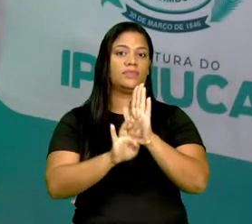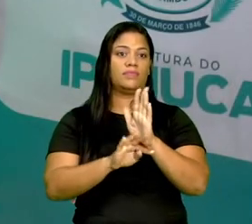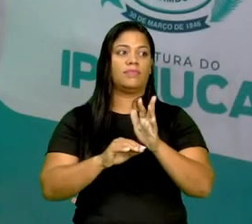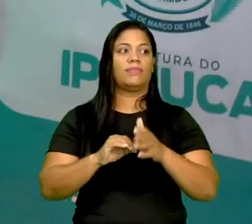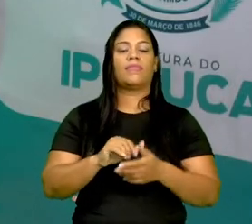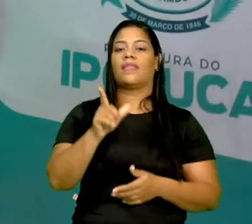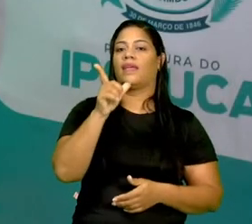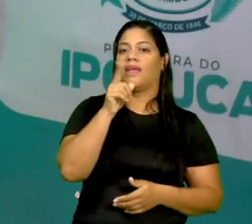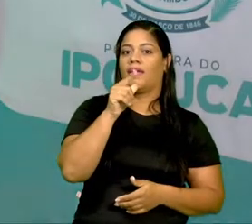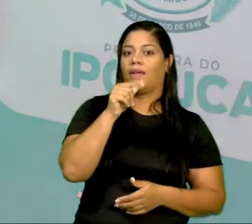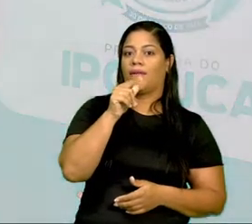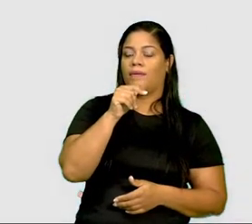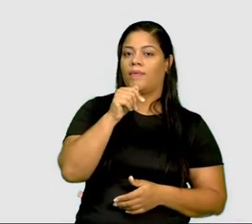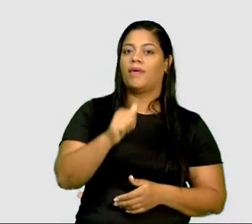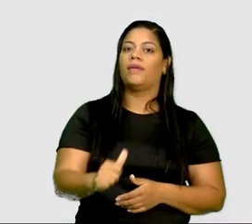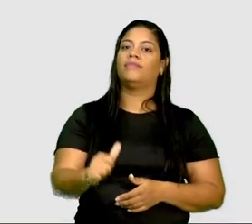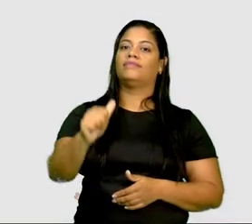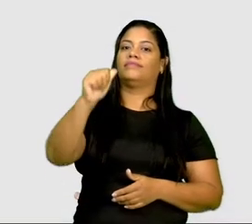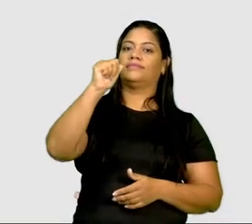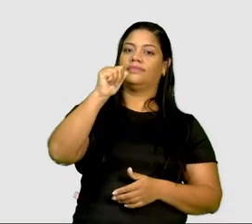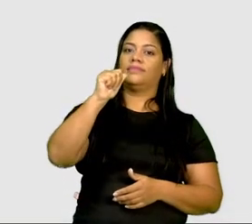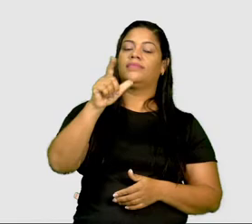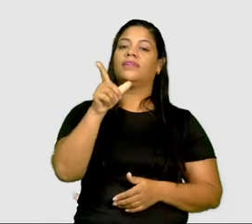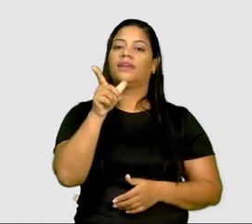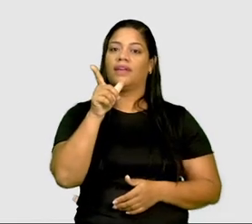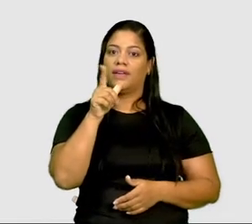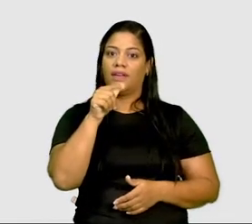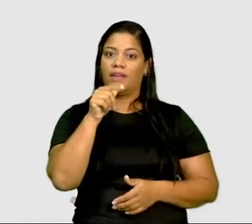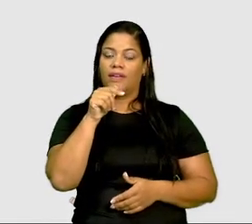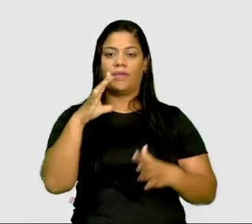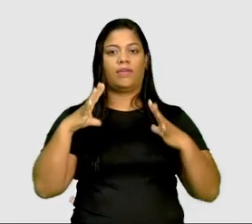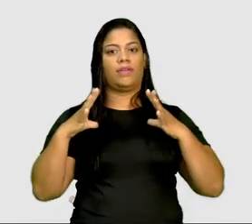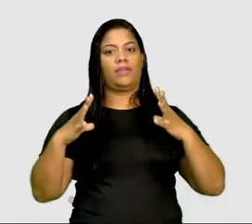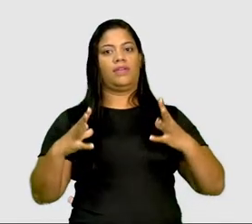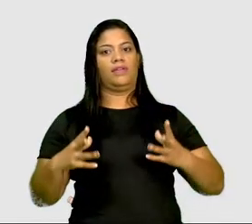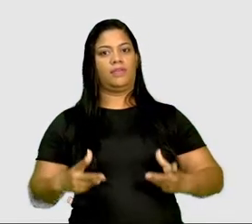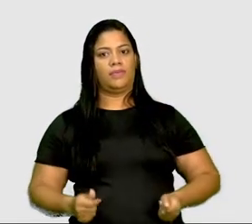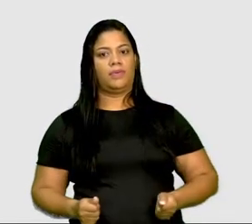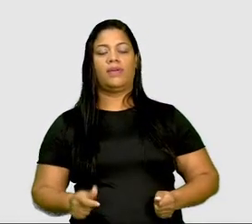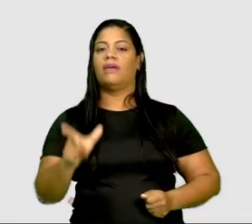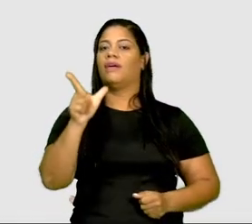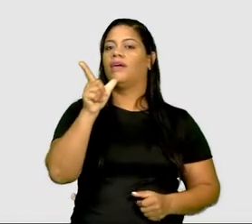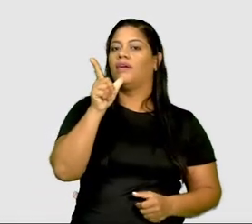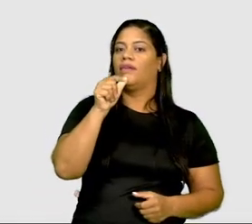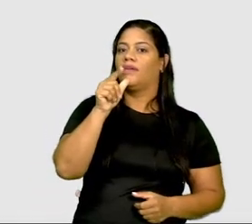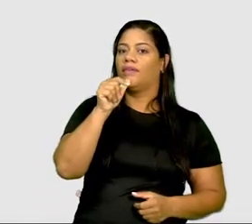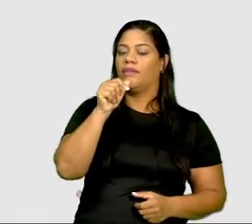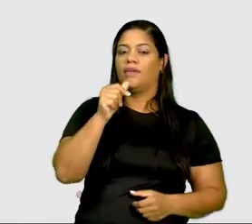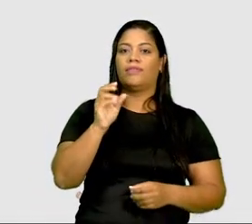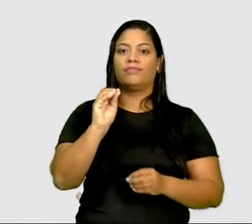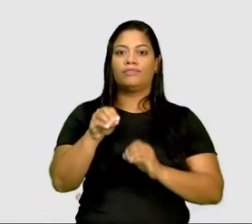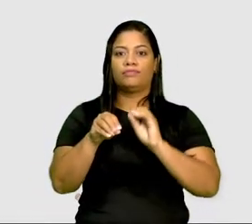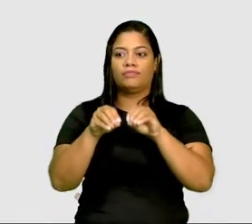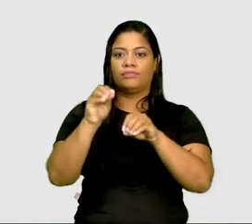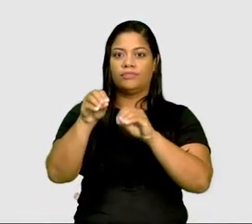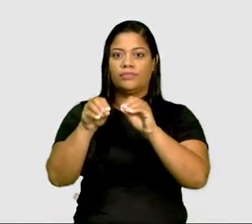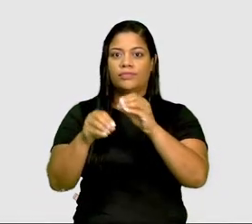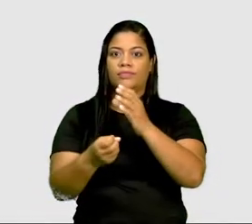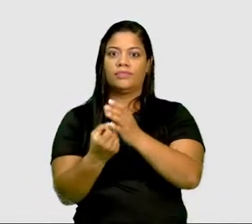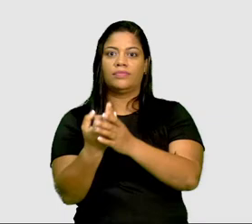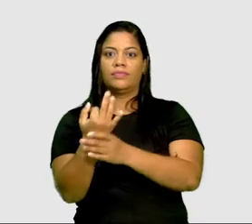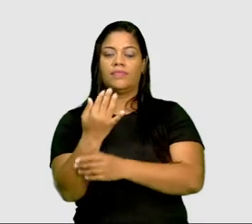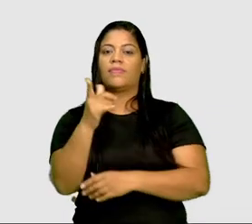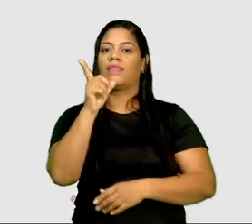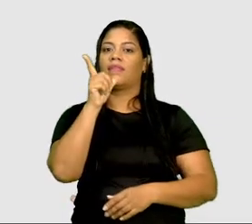Água para beber. Água para limpar. Água para plantar. Água